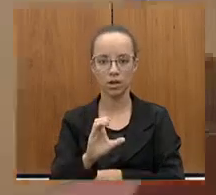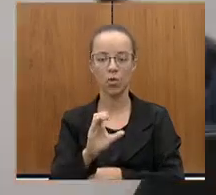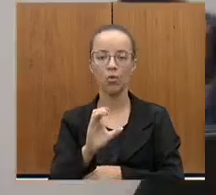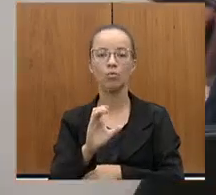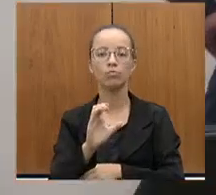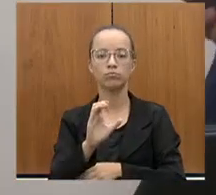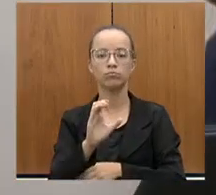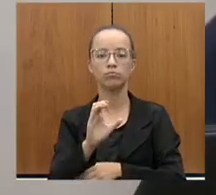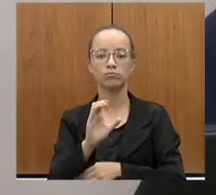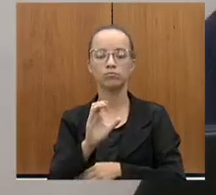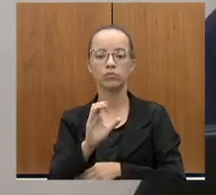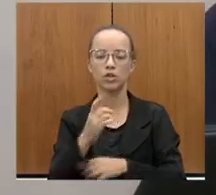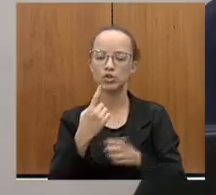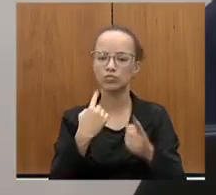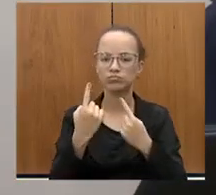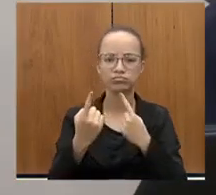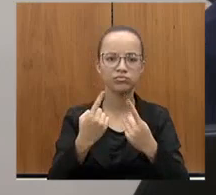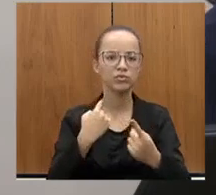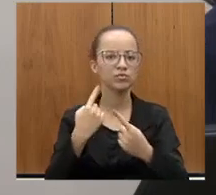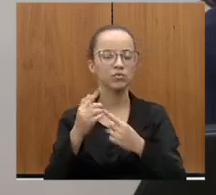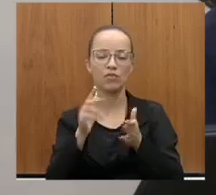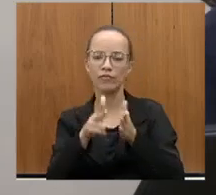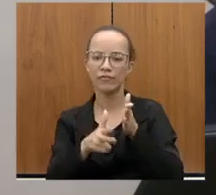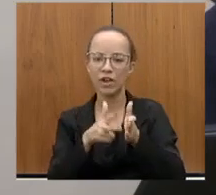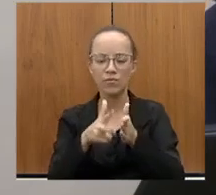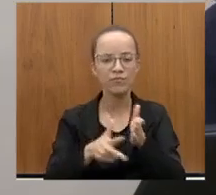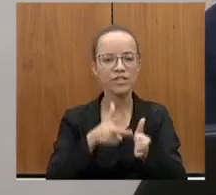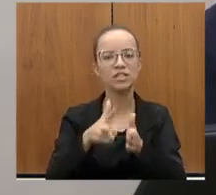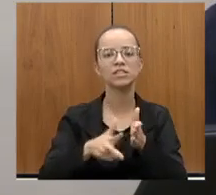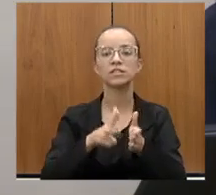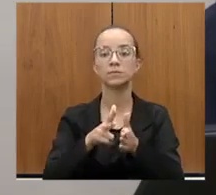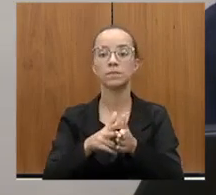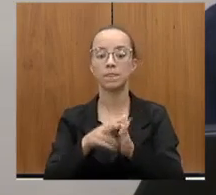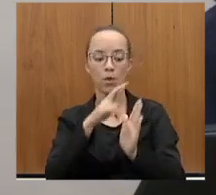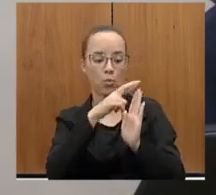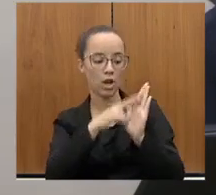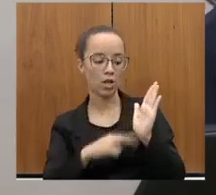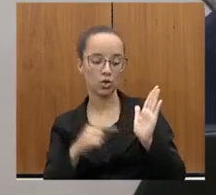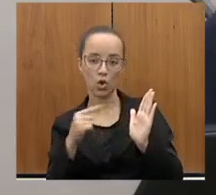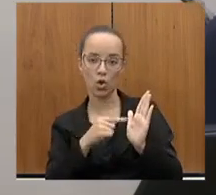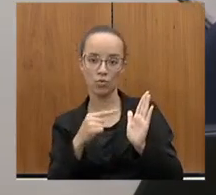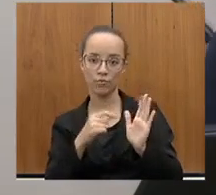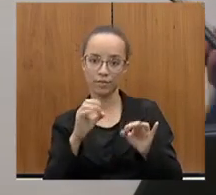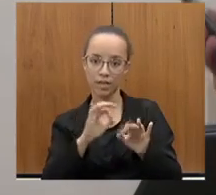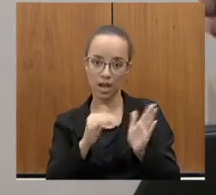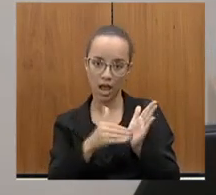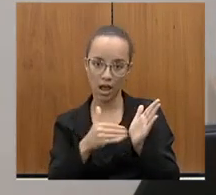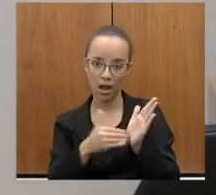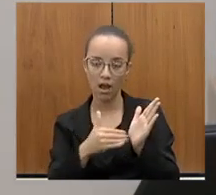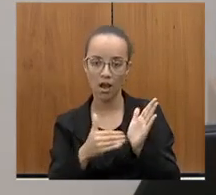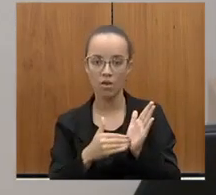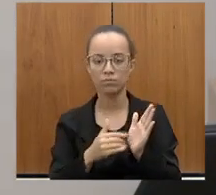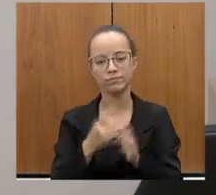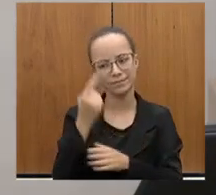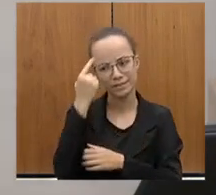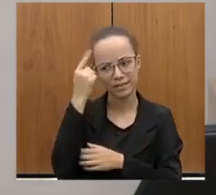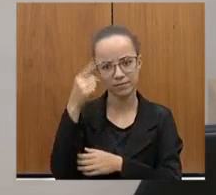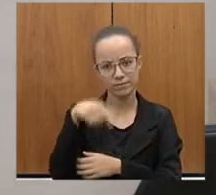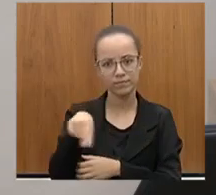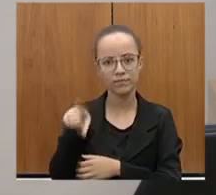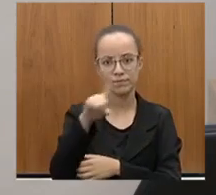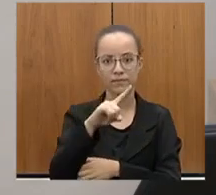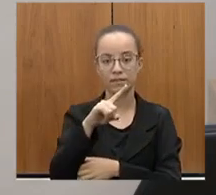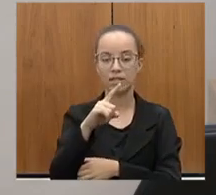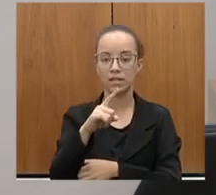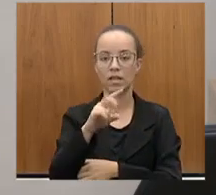com essa equipe toda, elaborou o nosso relatório final. Para vocês terem uma ideia, na renovação da